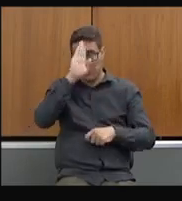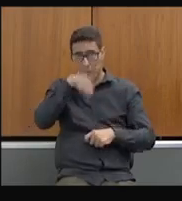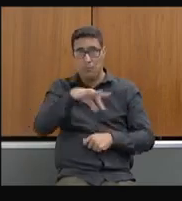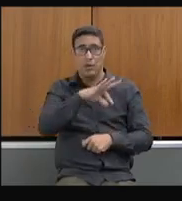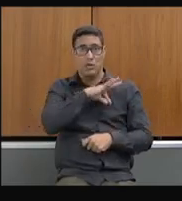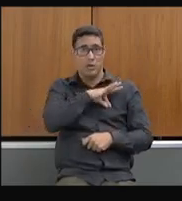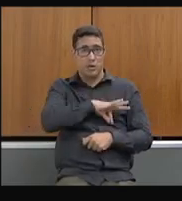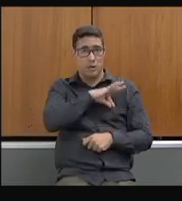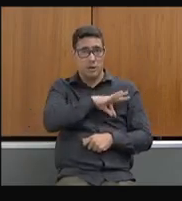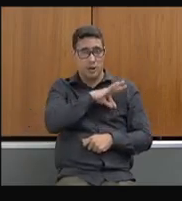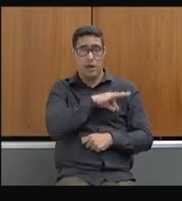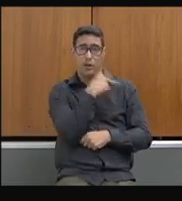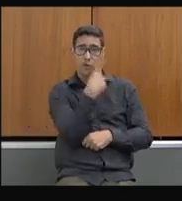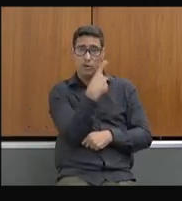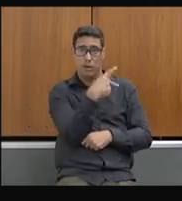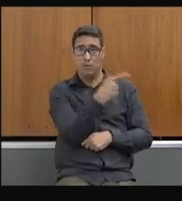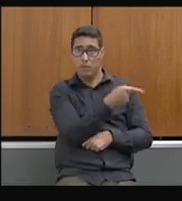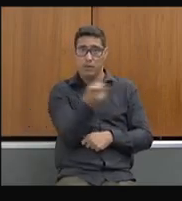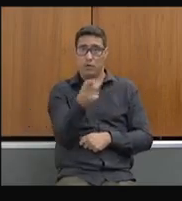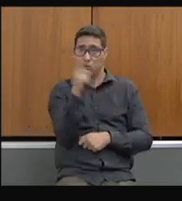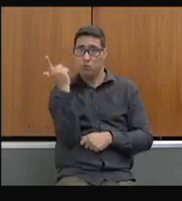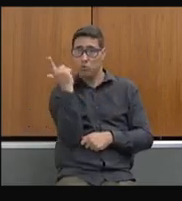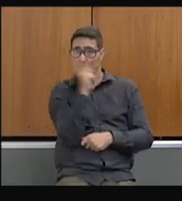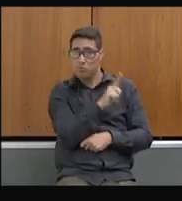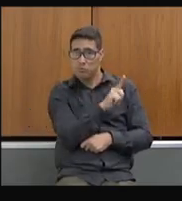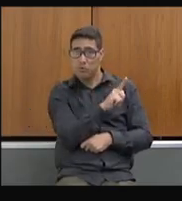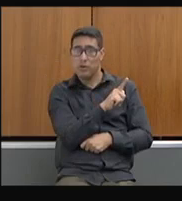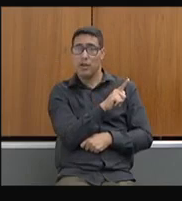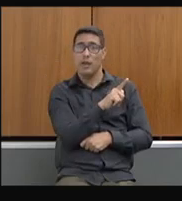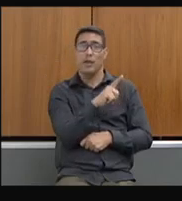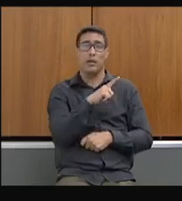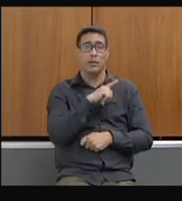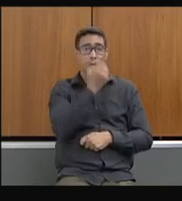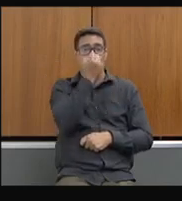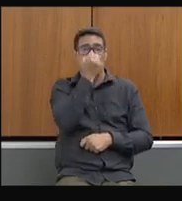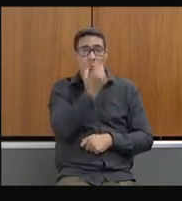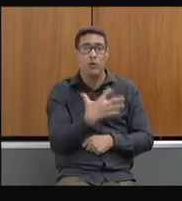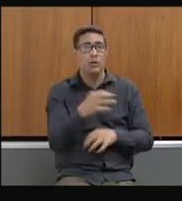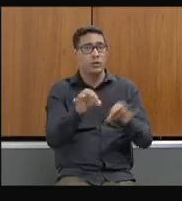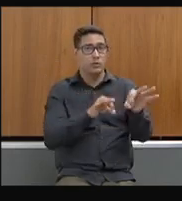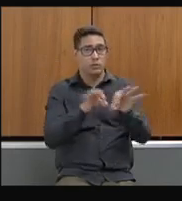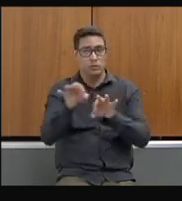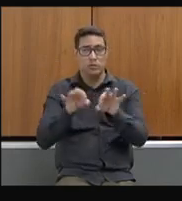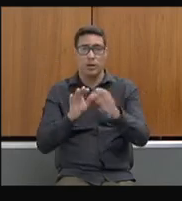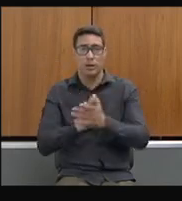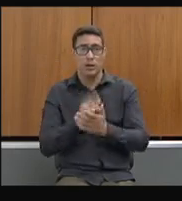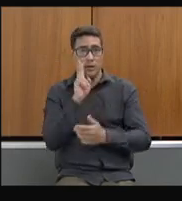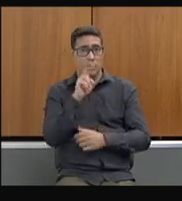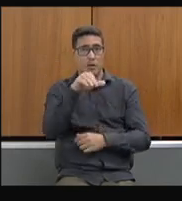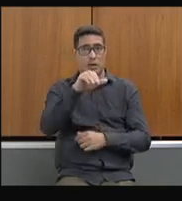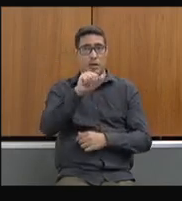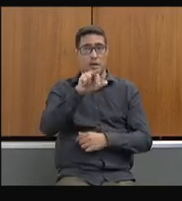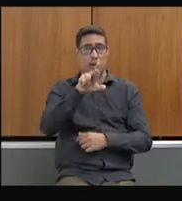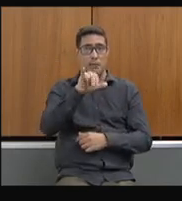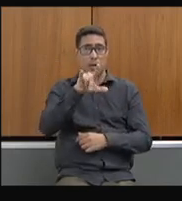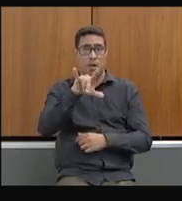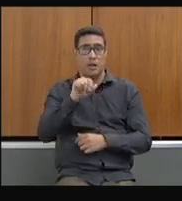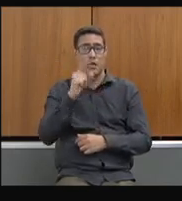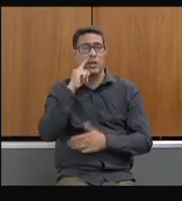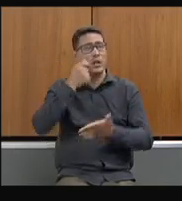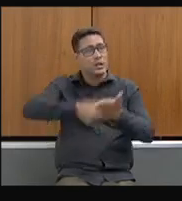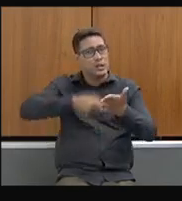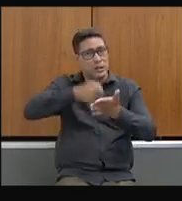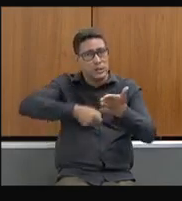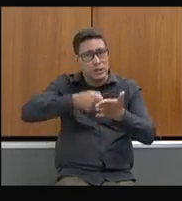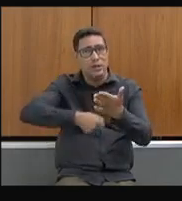para eles conseguirem, para conseguirmos termos realmente bons técnicos. Vejo a Marília hoje na luta dela, que tem